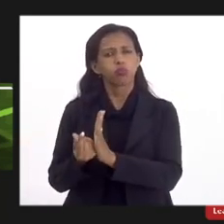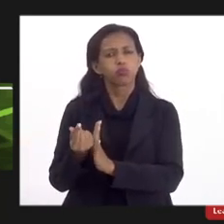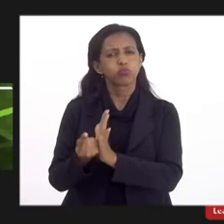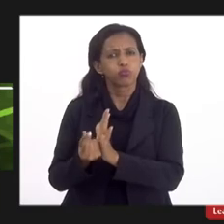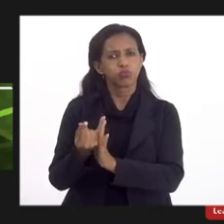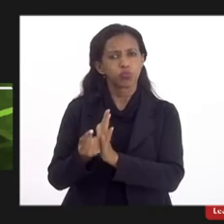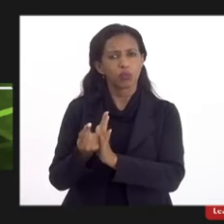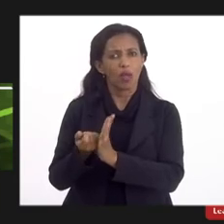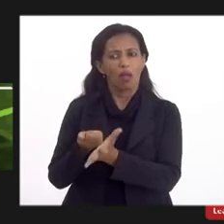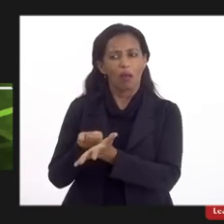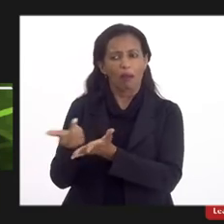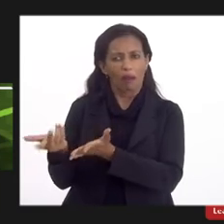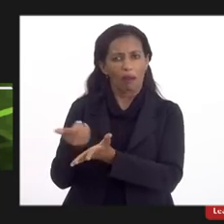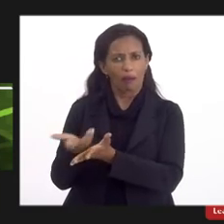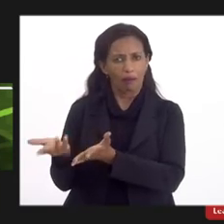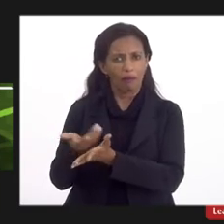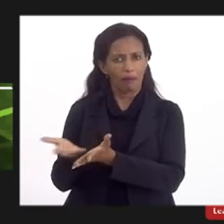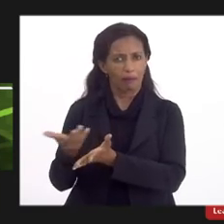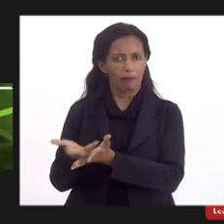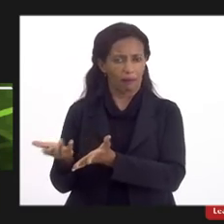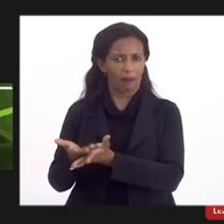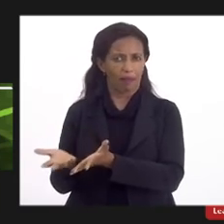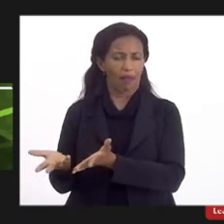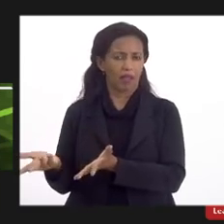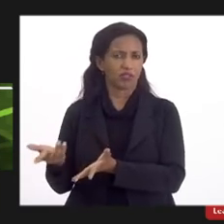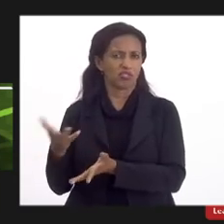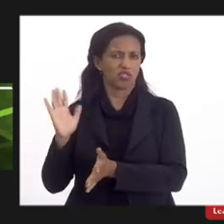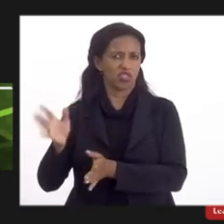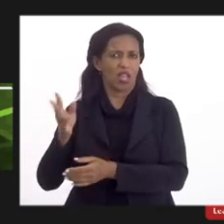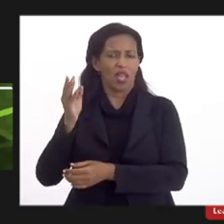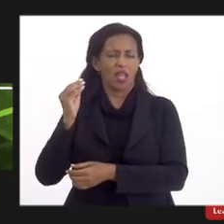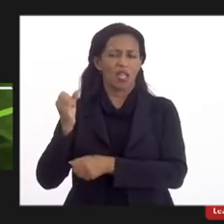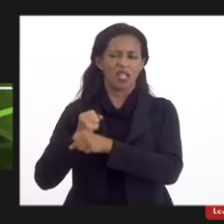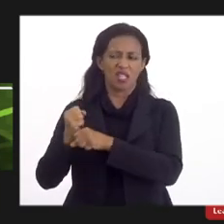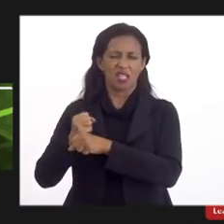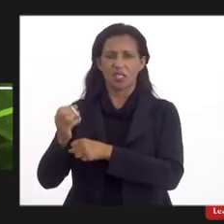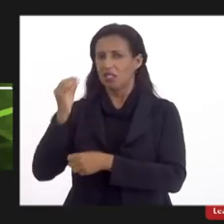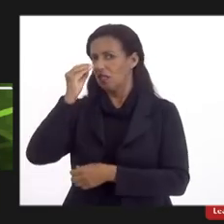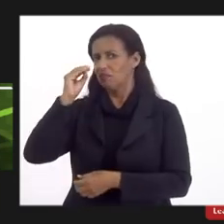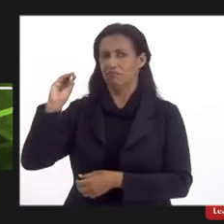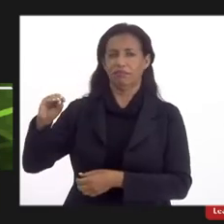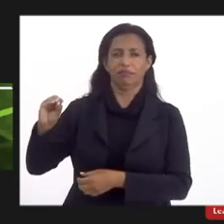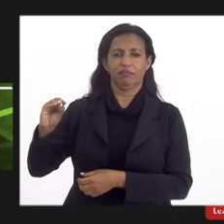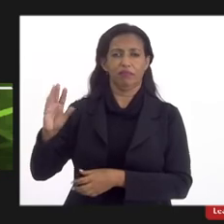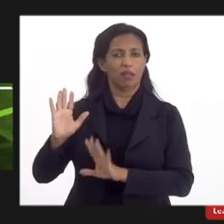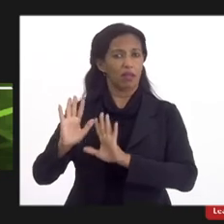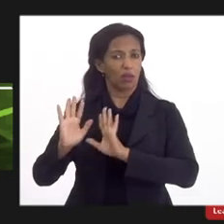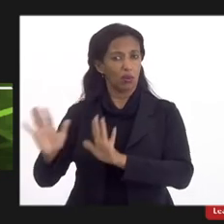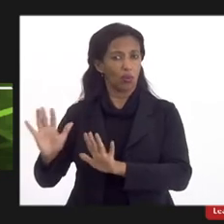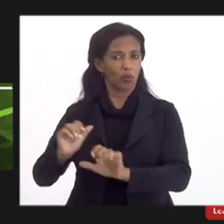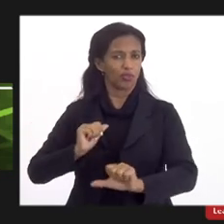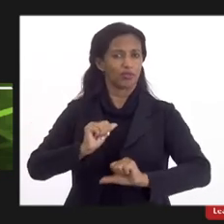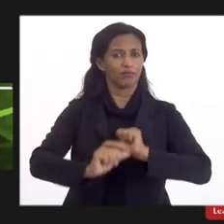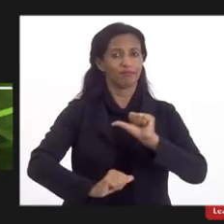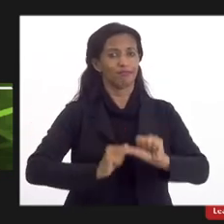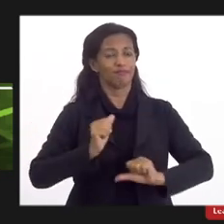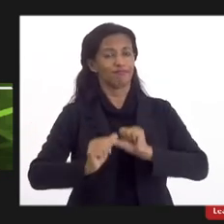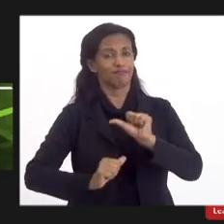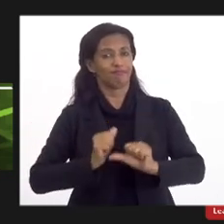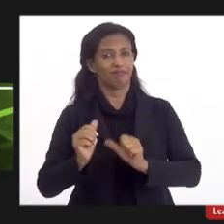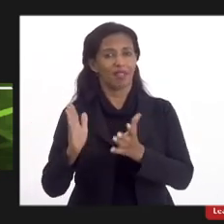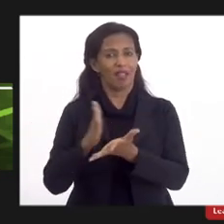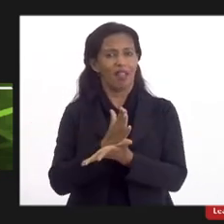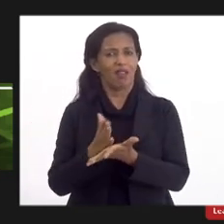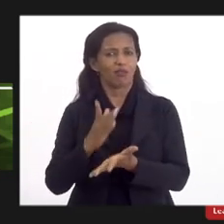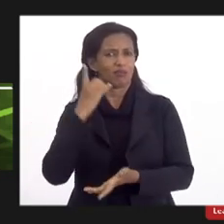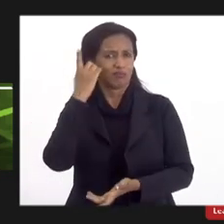UESO haja visto esses descasos desses anos todos não faz nem costa nem costa alguns